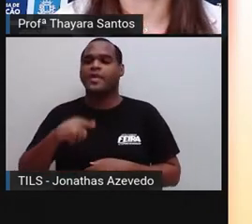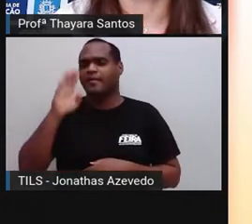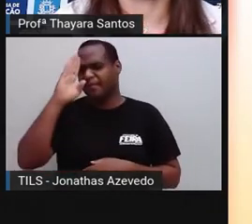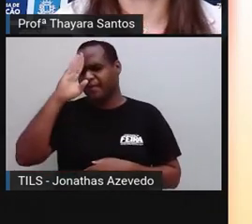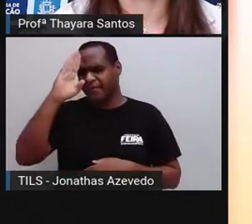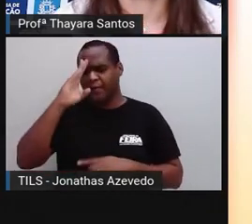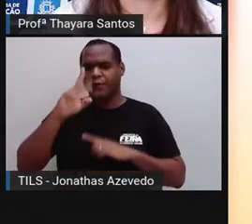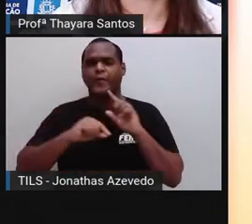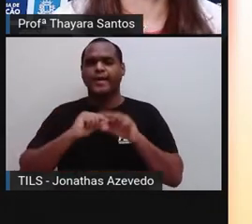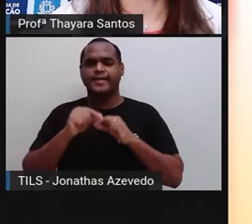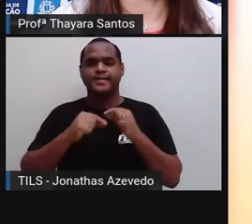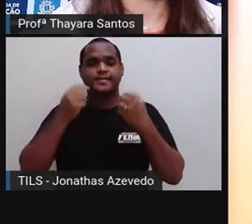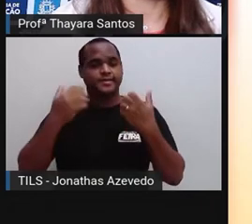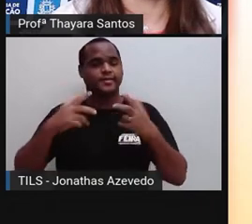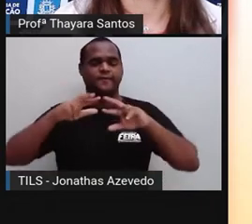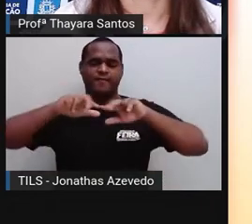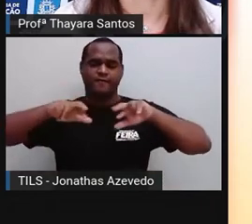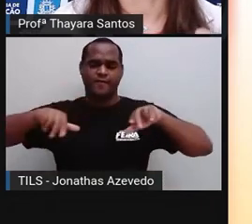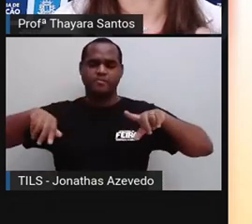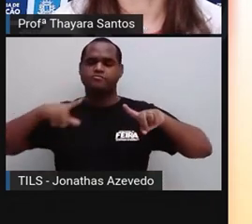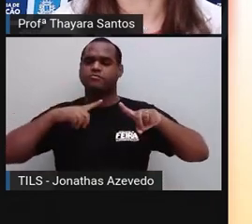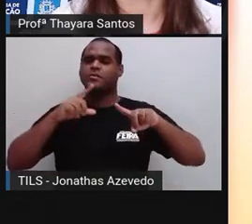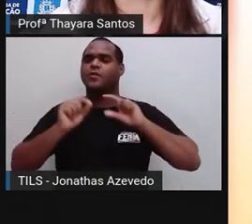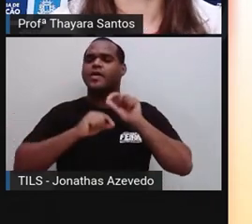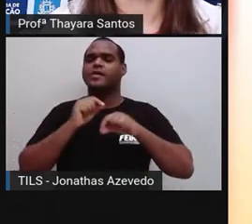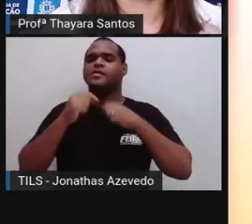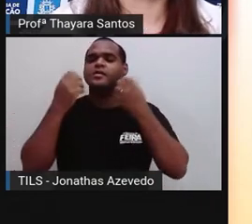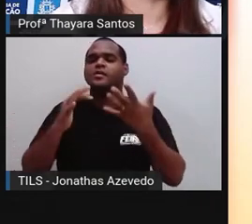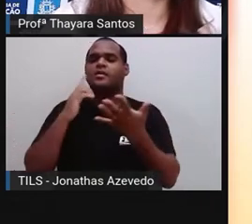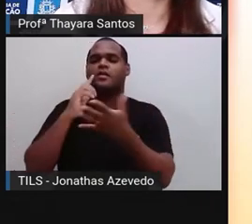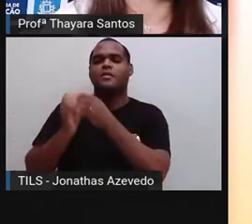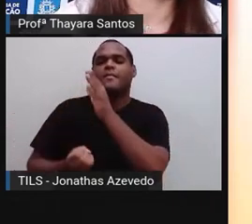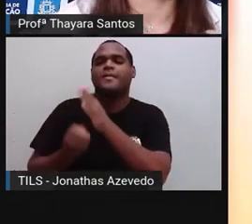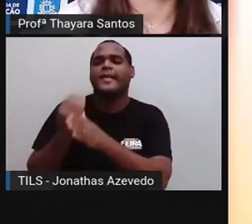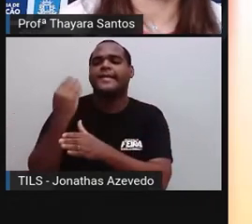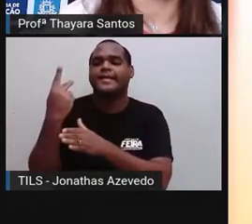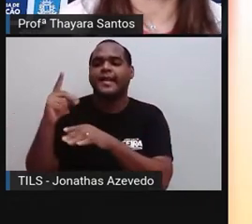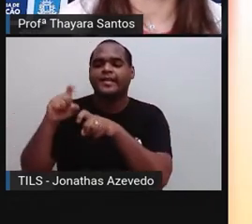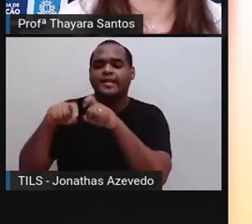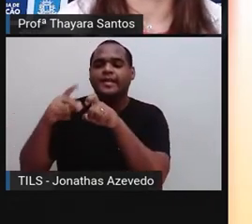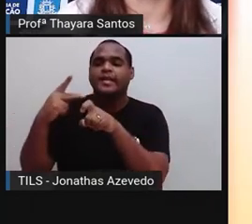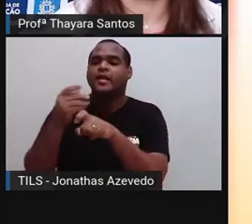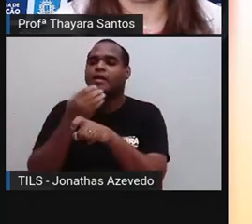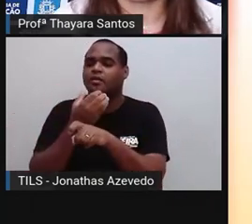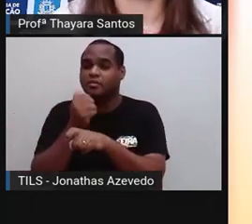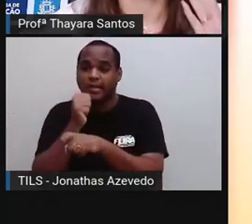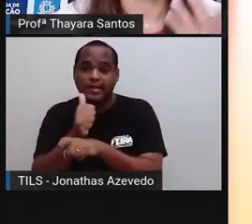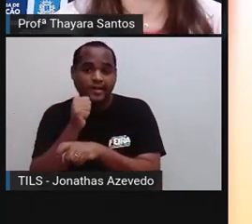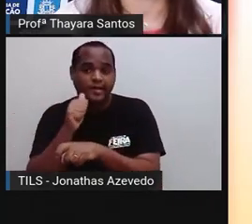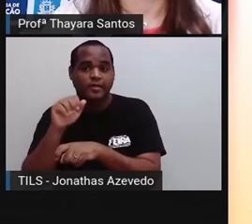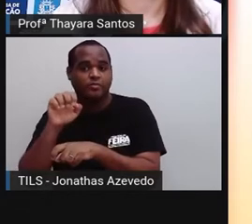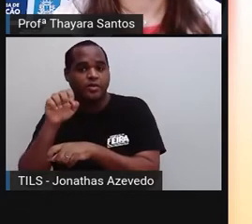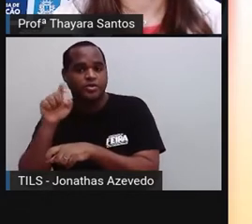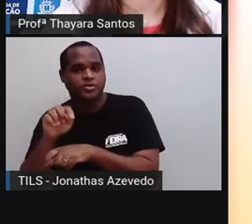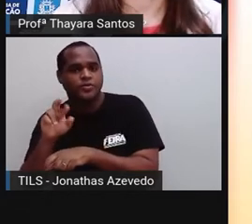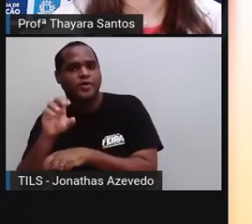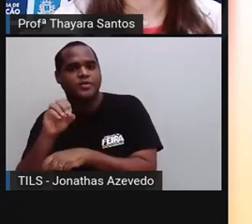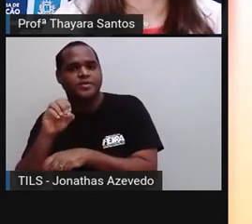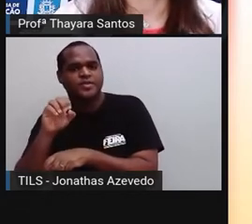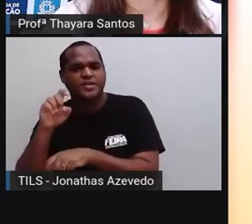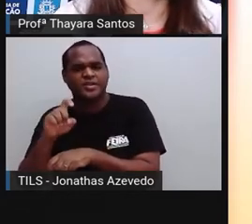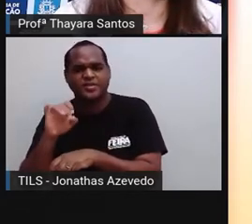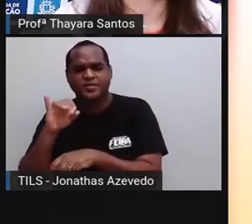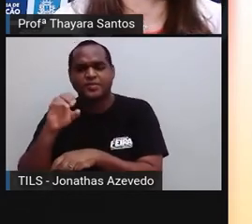desses ovários são vários. Ele tem função de produzir o hormônio sexual feminino, que é o estrogênio, que vai determinar as